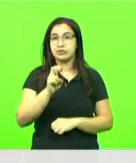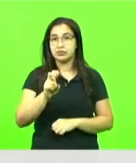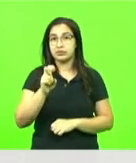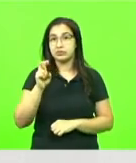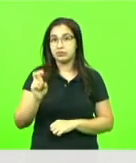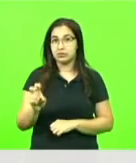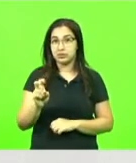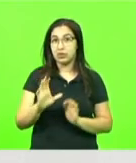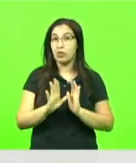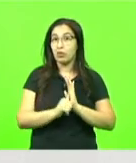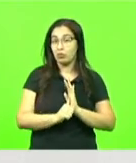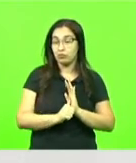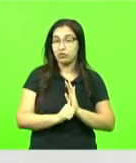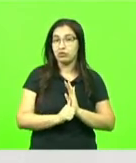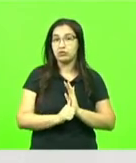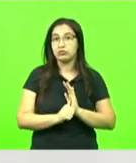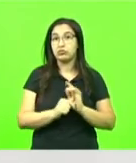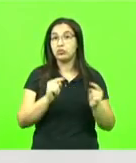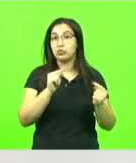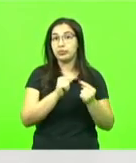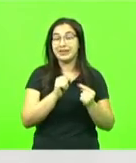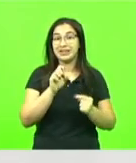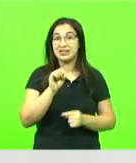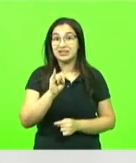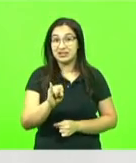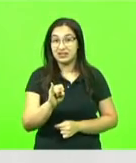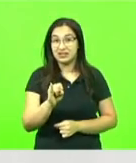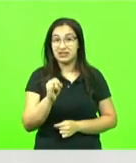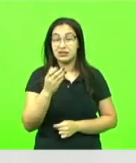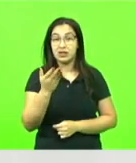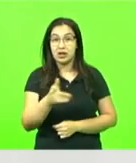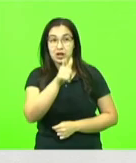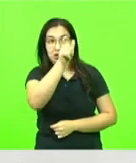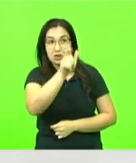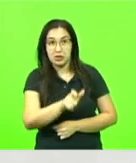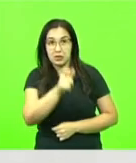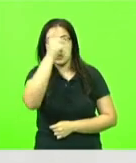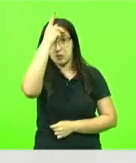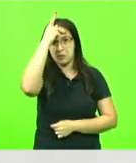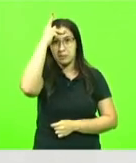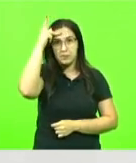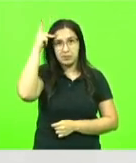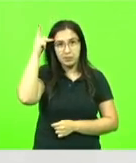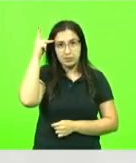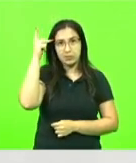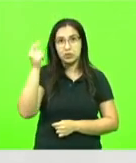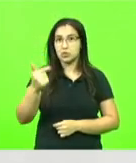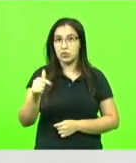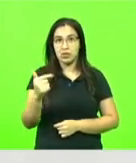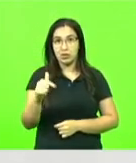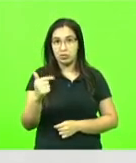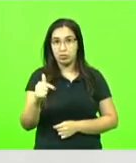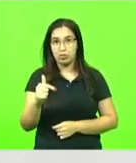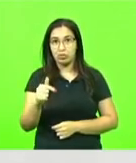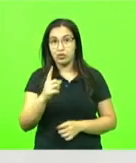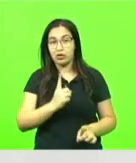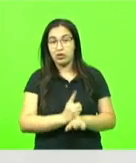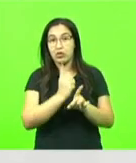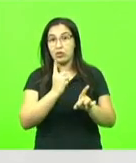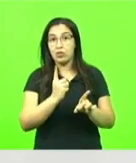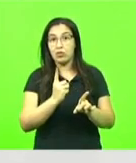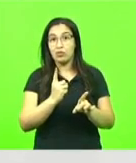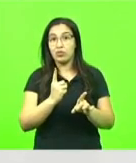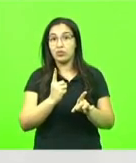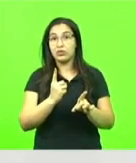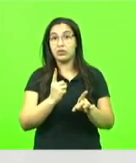se não houver o sujeito da receptação, ele perde ali muito da sua eficácia, porque ele não vai